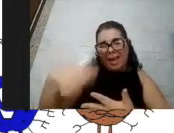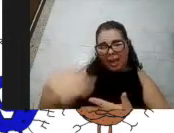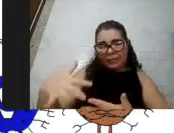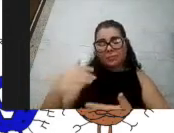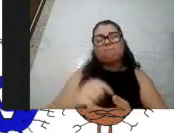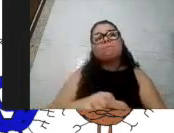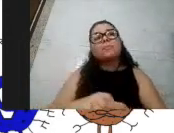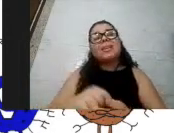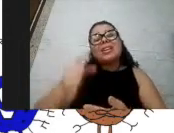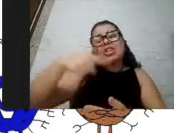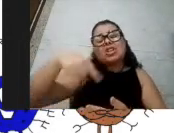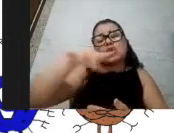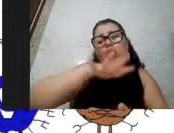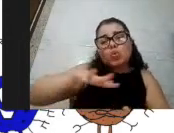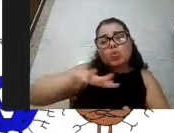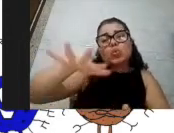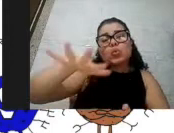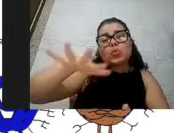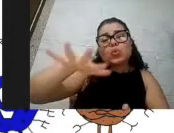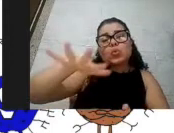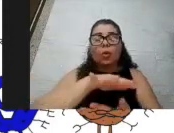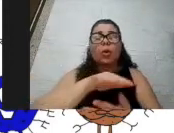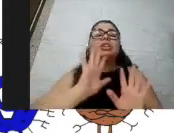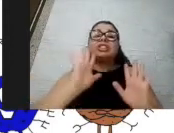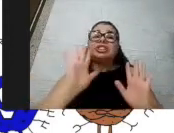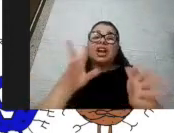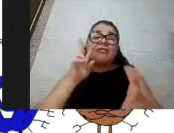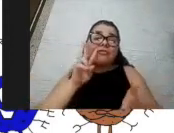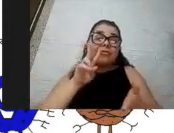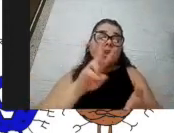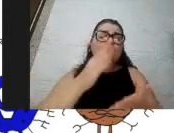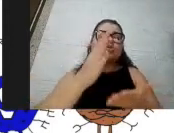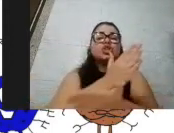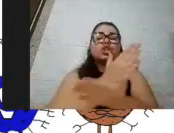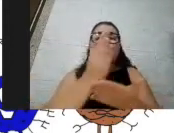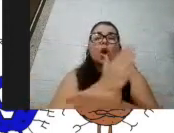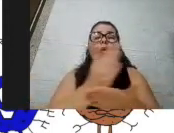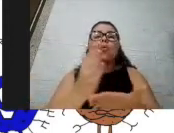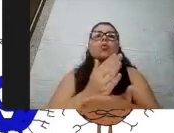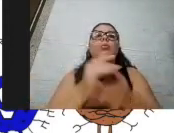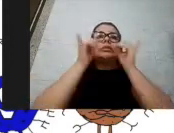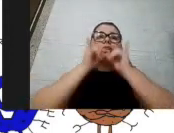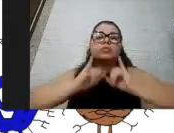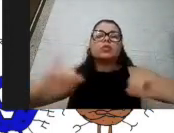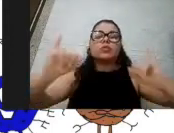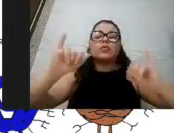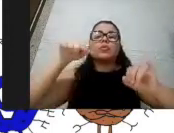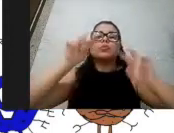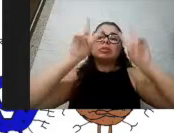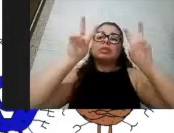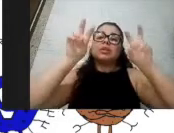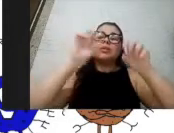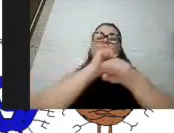tudo a gente infere de algumas publicações de COVID na população geral, mas também alguns